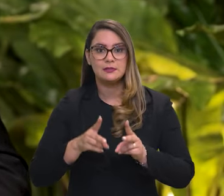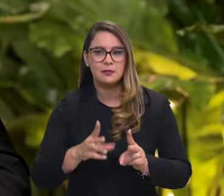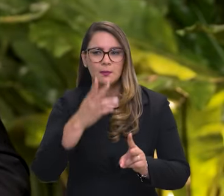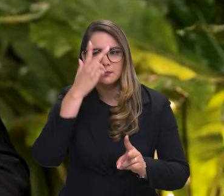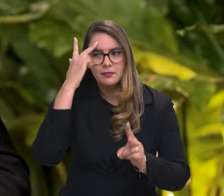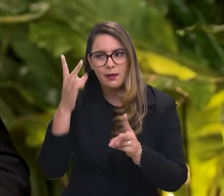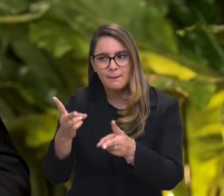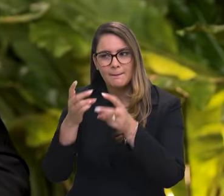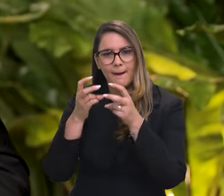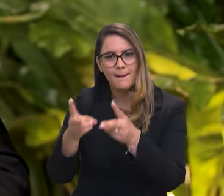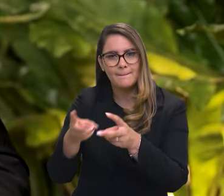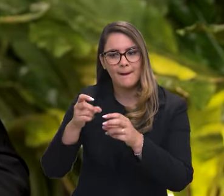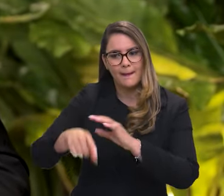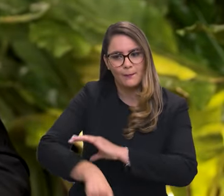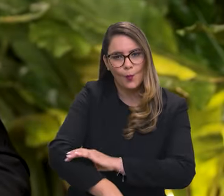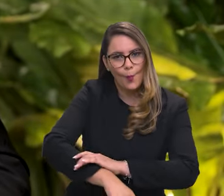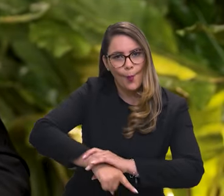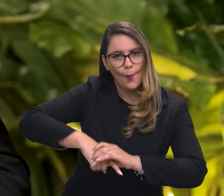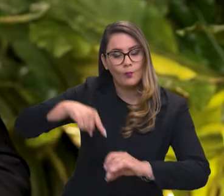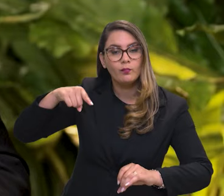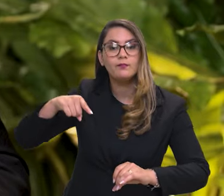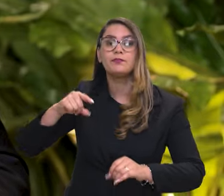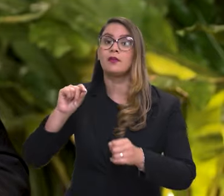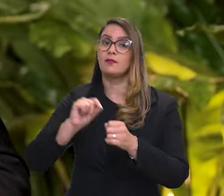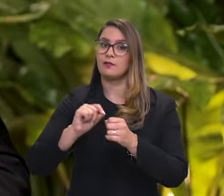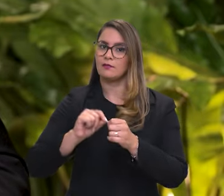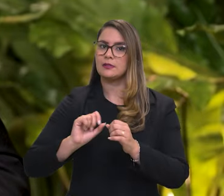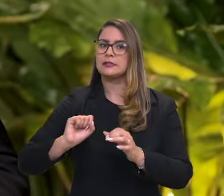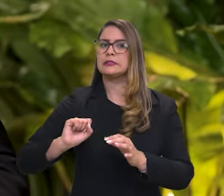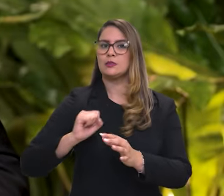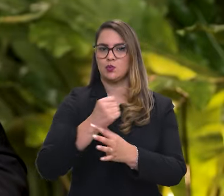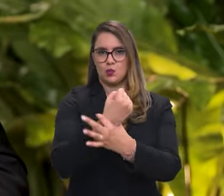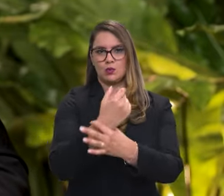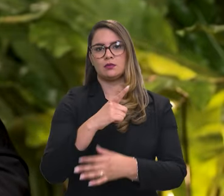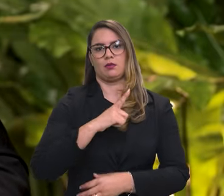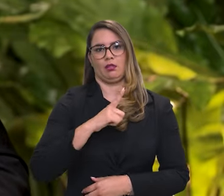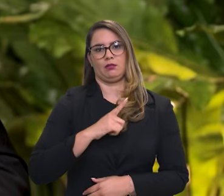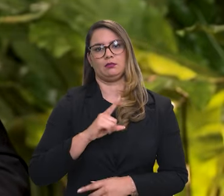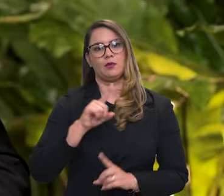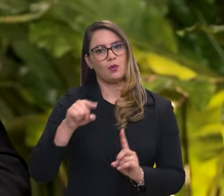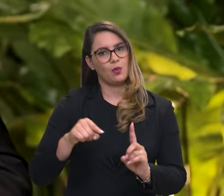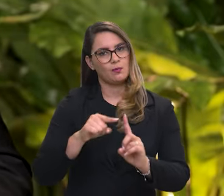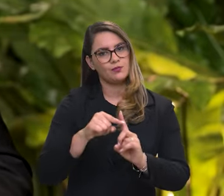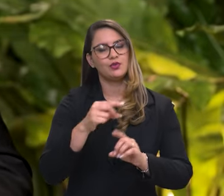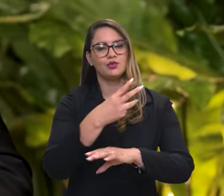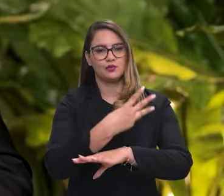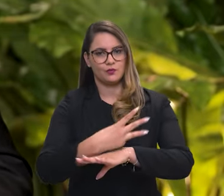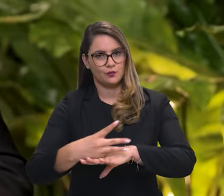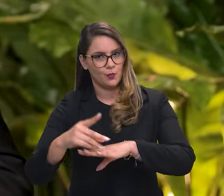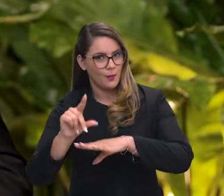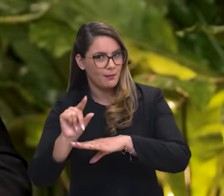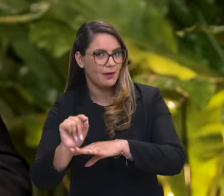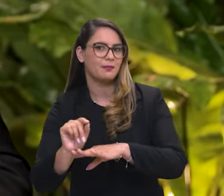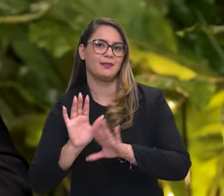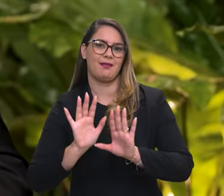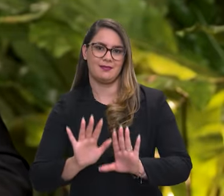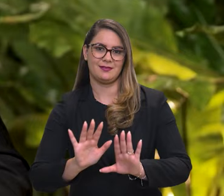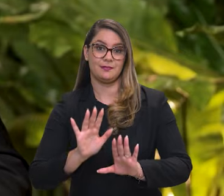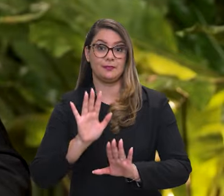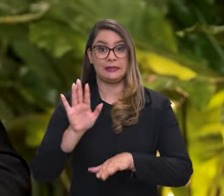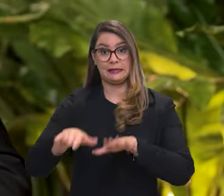fato, toda vez que alguém quiser explorar petróleo, a pessoa faça isso com segurança. Então, esse é o objetivo do IBAMA. Então,